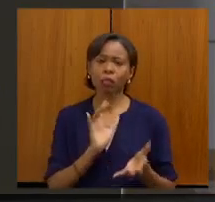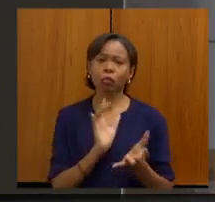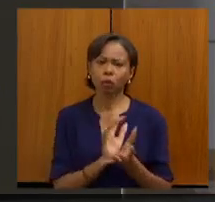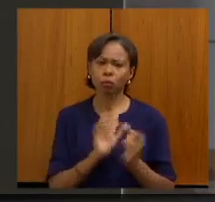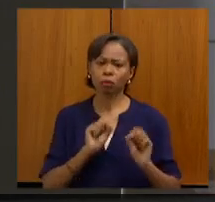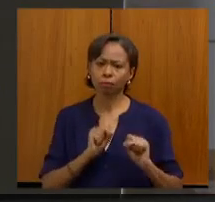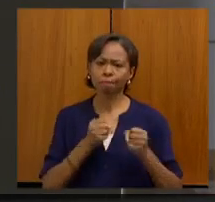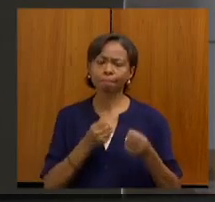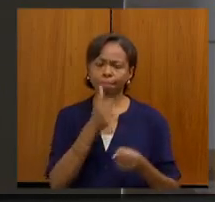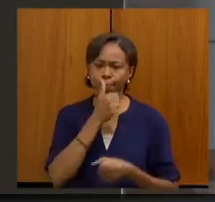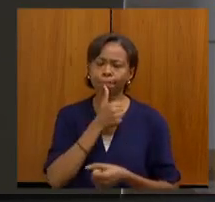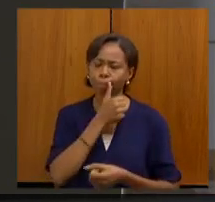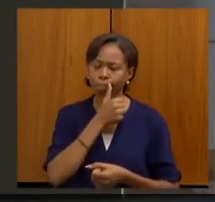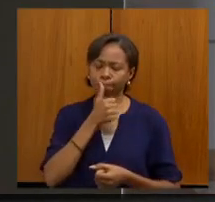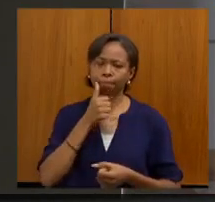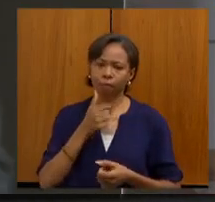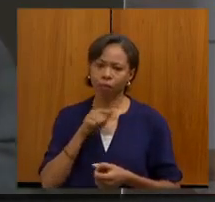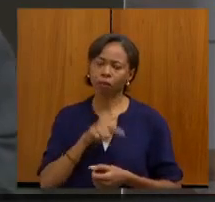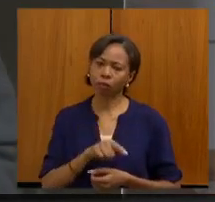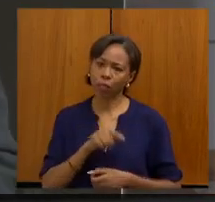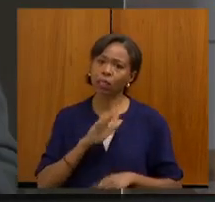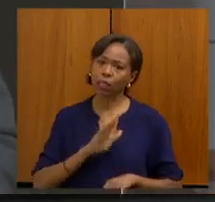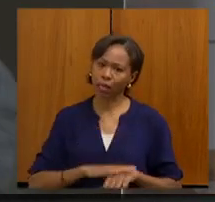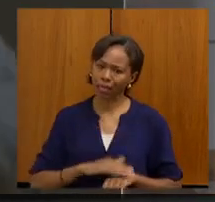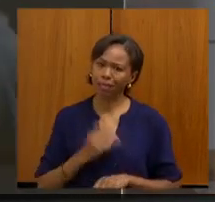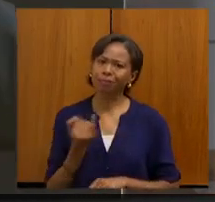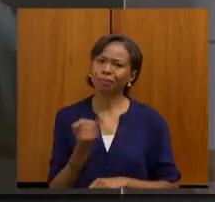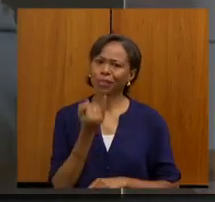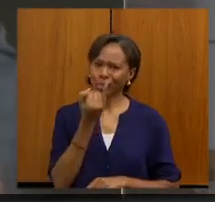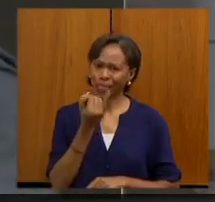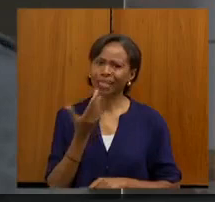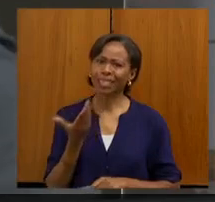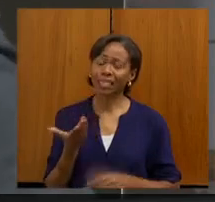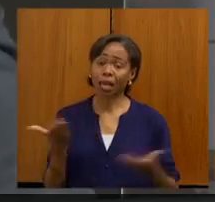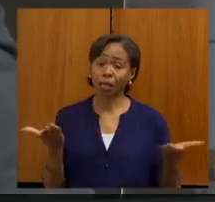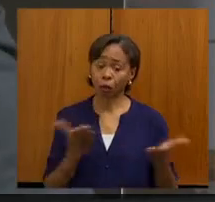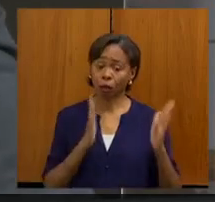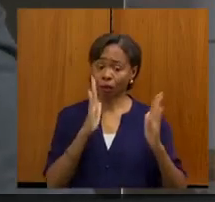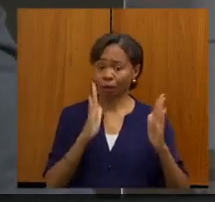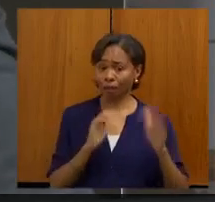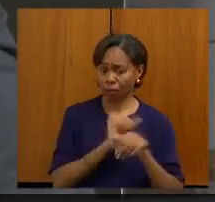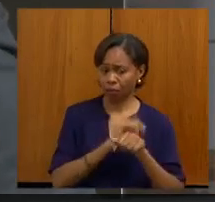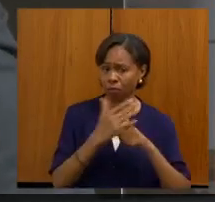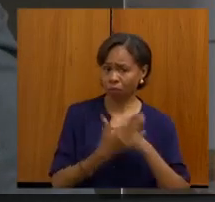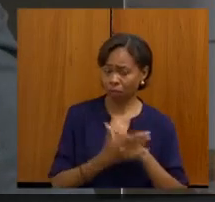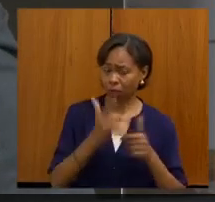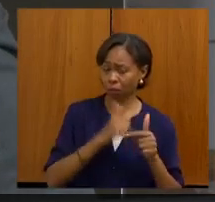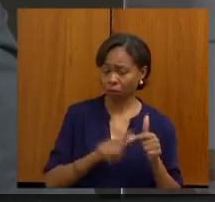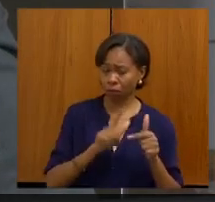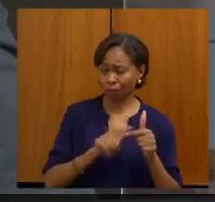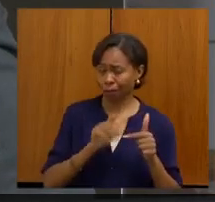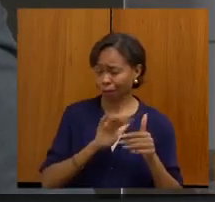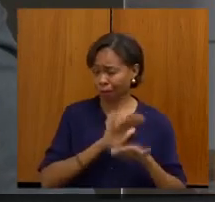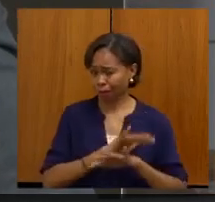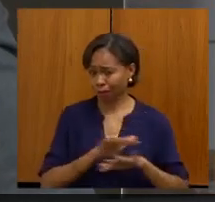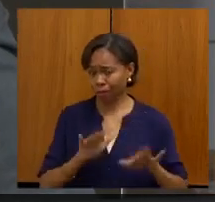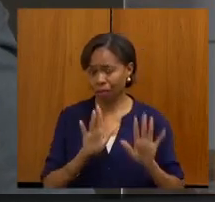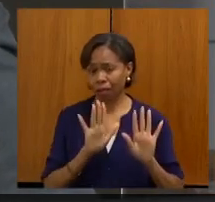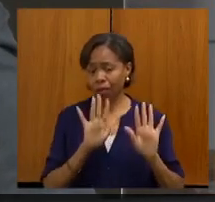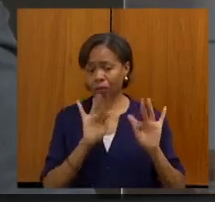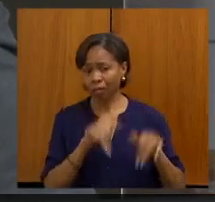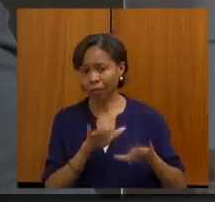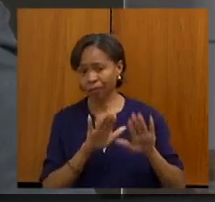e, não menos importante, saindo agora dessa fase de crise, de dificuldades e limitação,